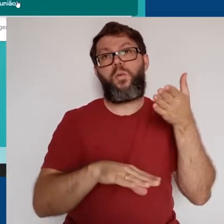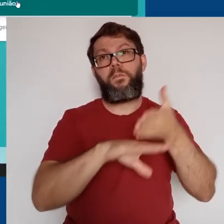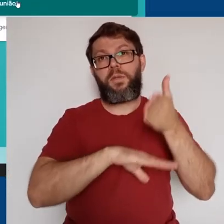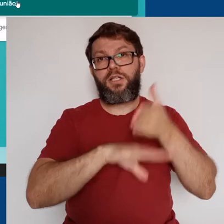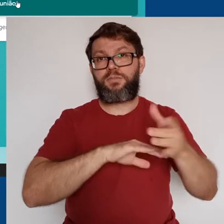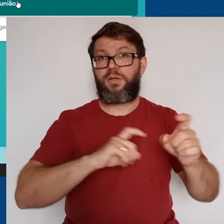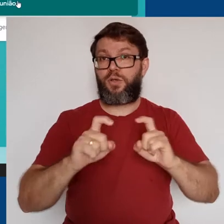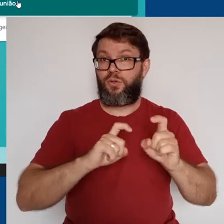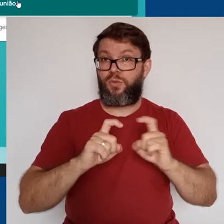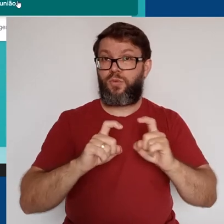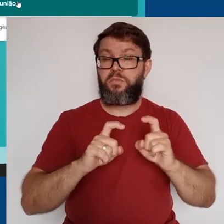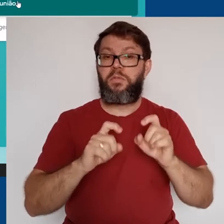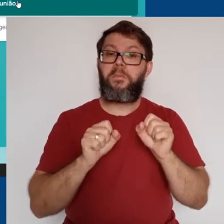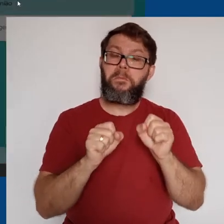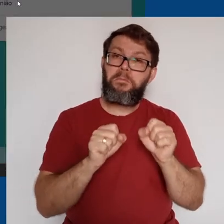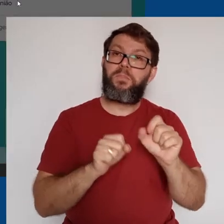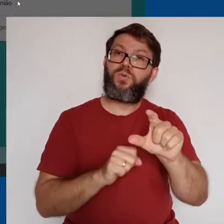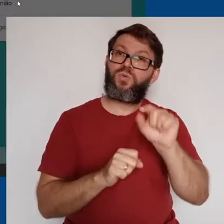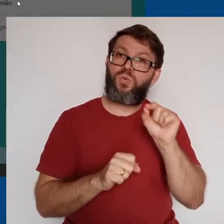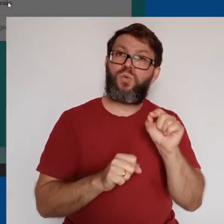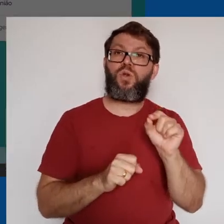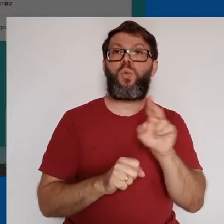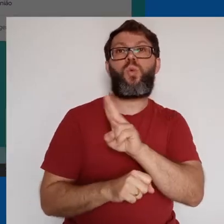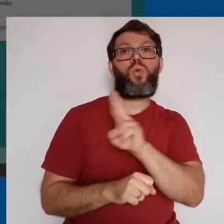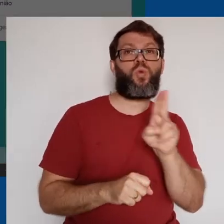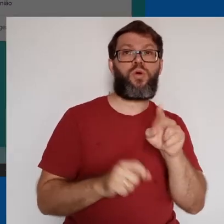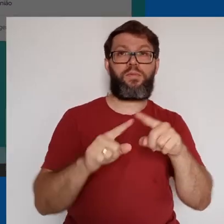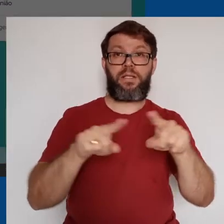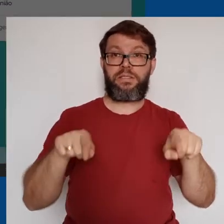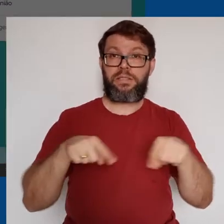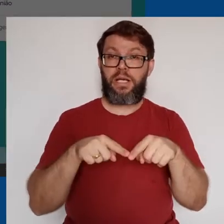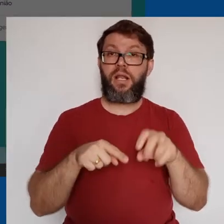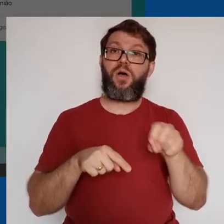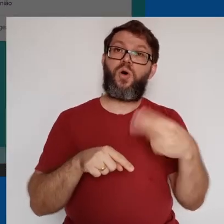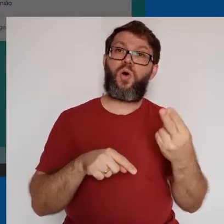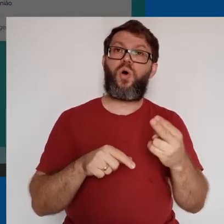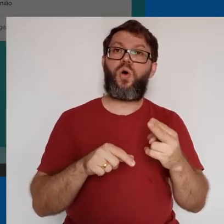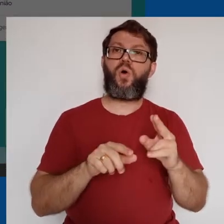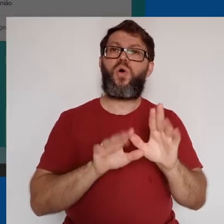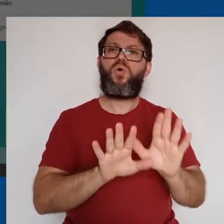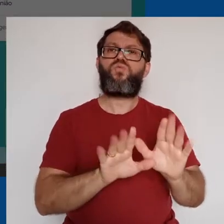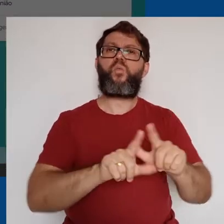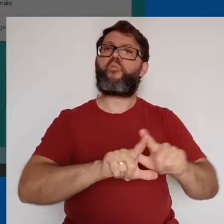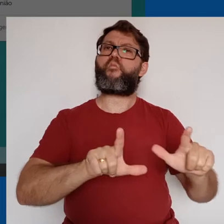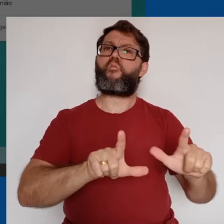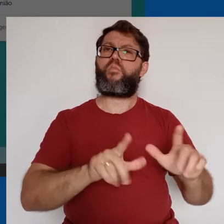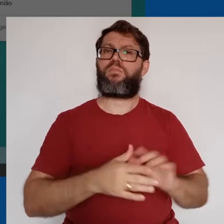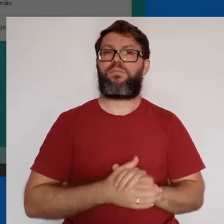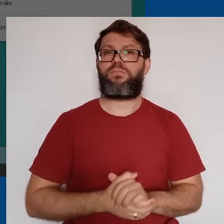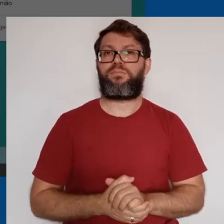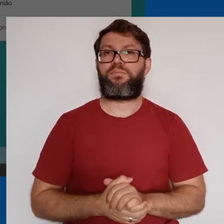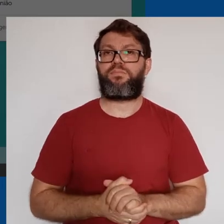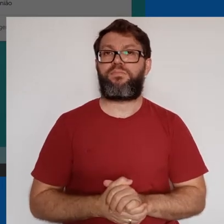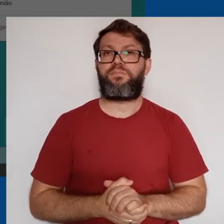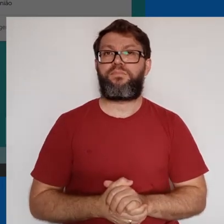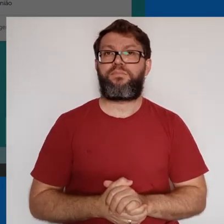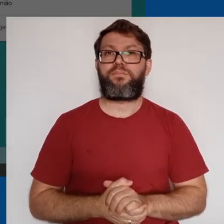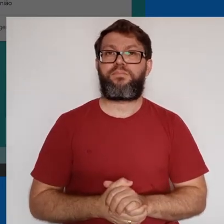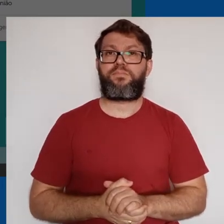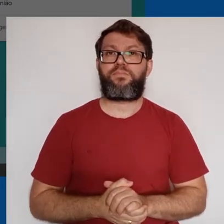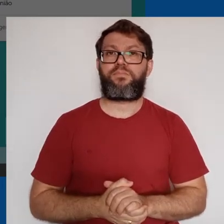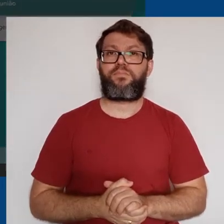Participar de uma Reunião, podemos escolher um nome para a sala ou deixar esse campo em branco.